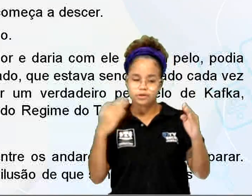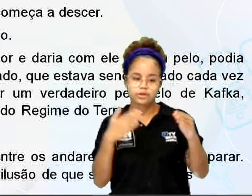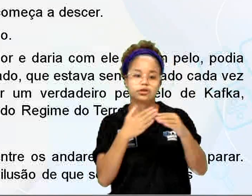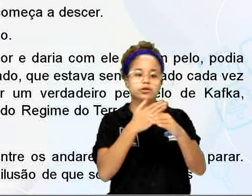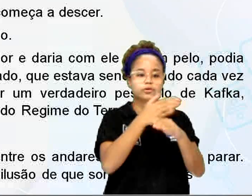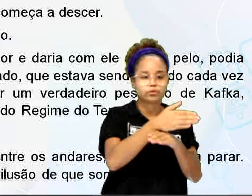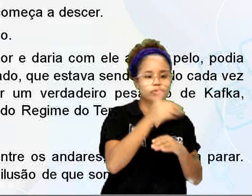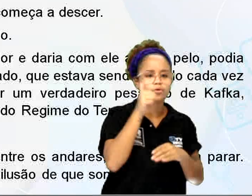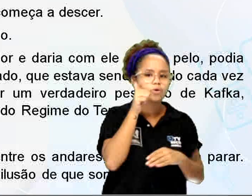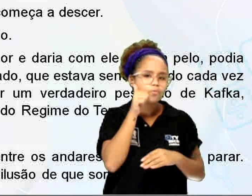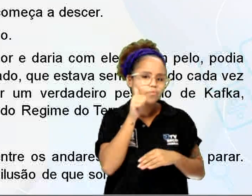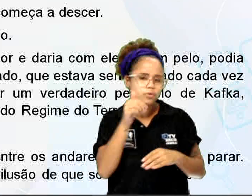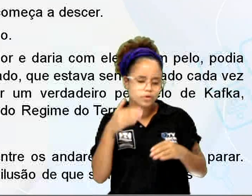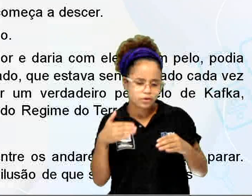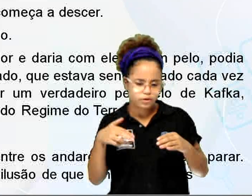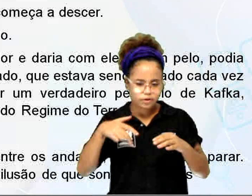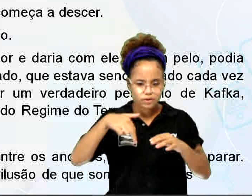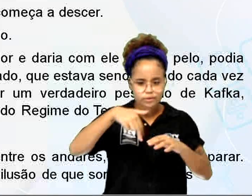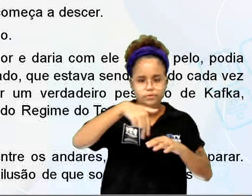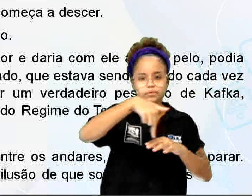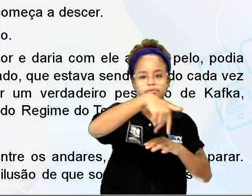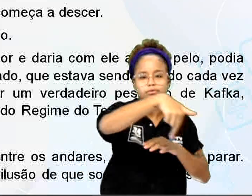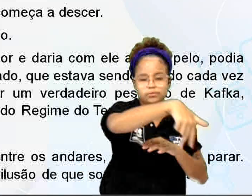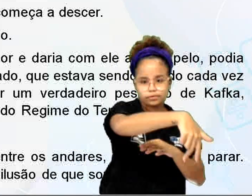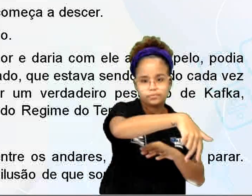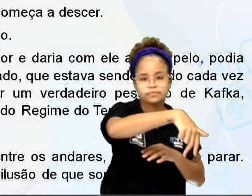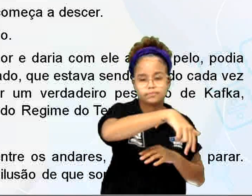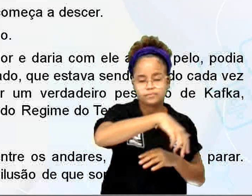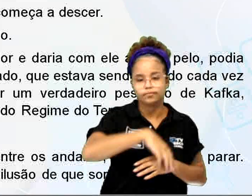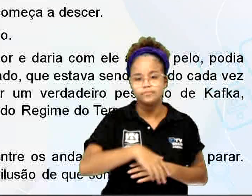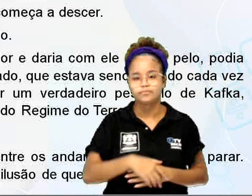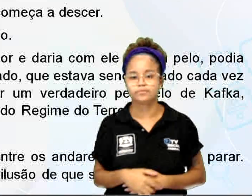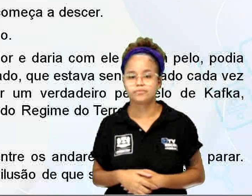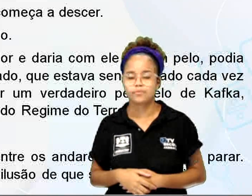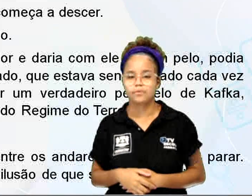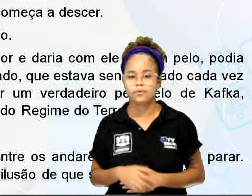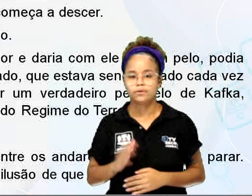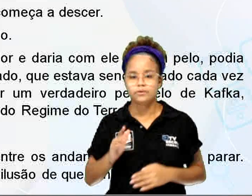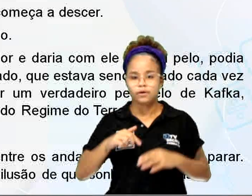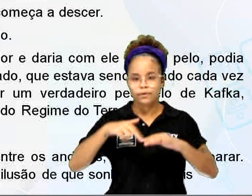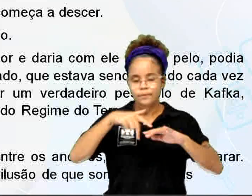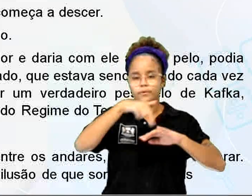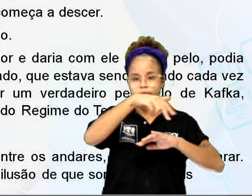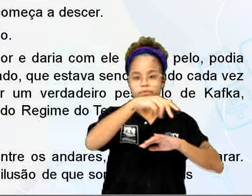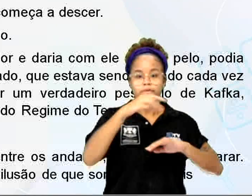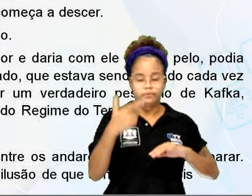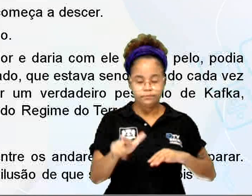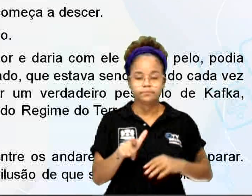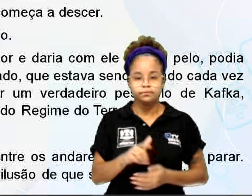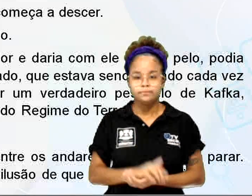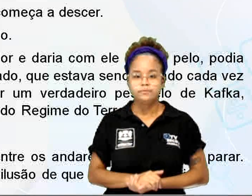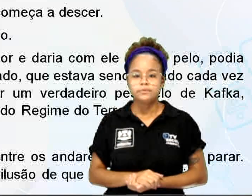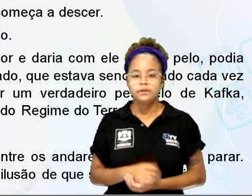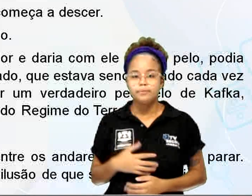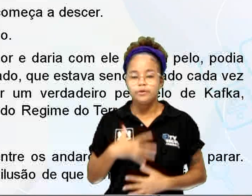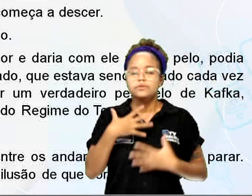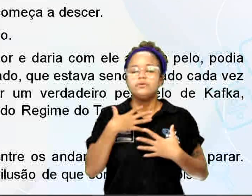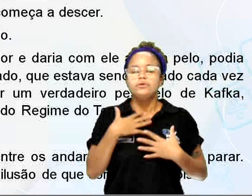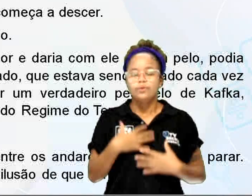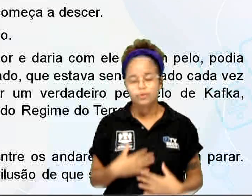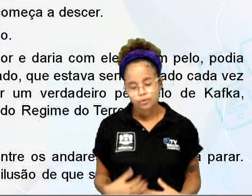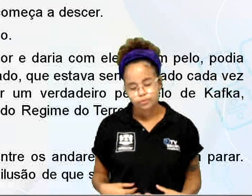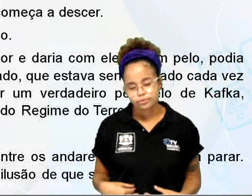empregada passava, vagarosa, insetando a subida de mais um lanço de escada. Ele respirou aliviado,